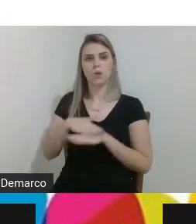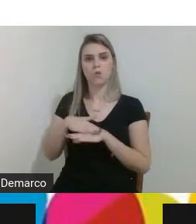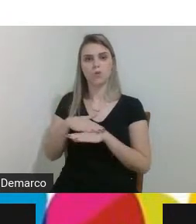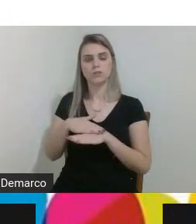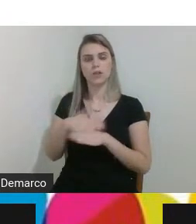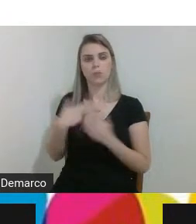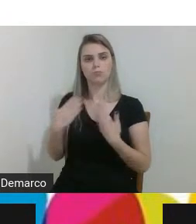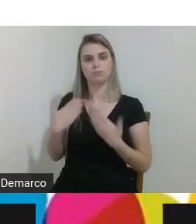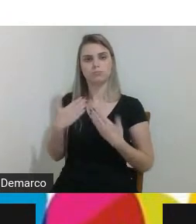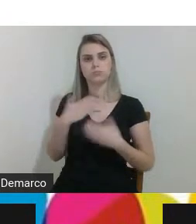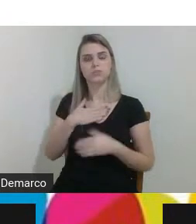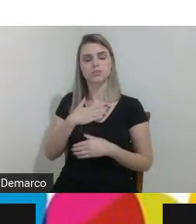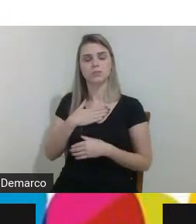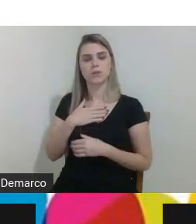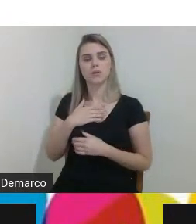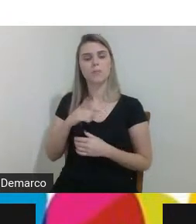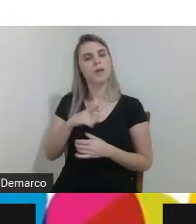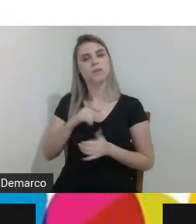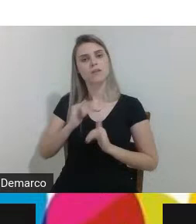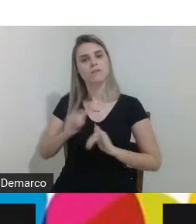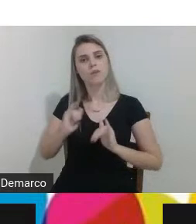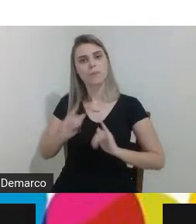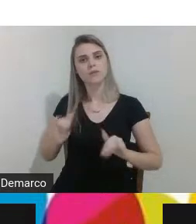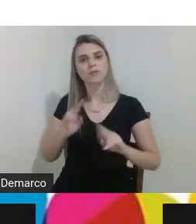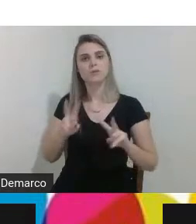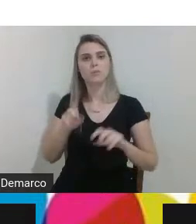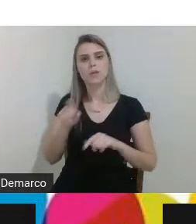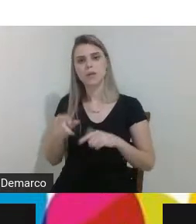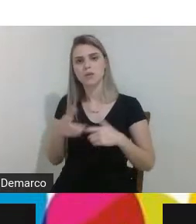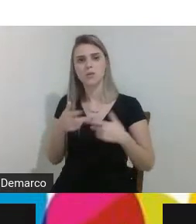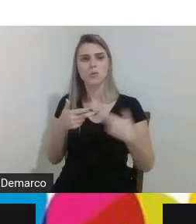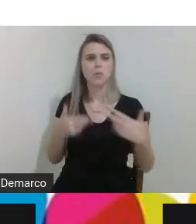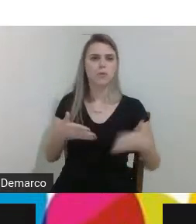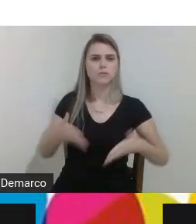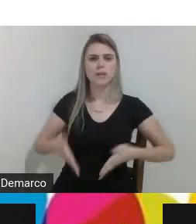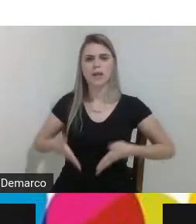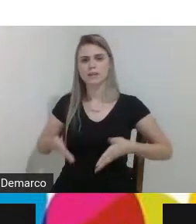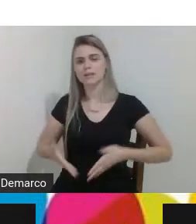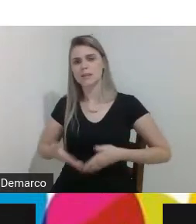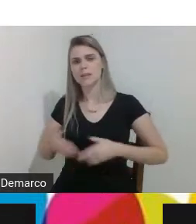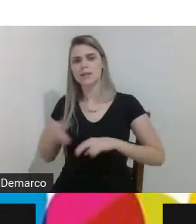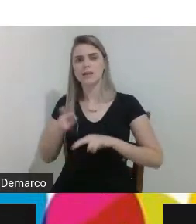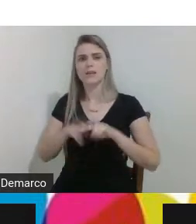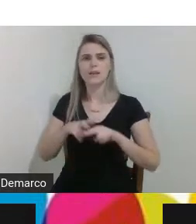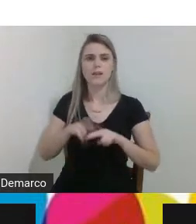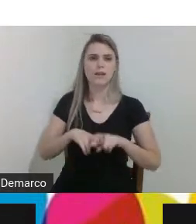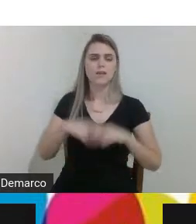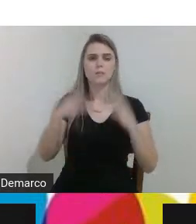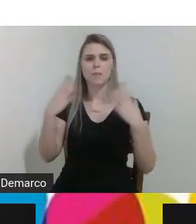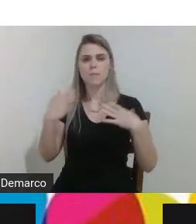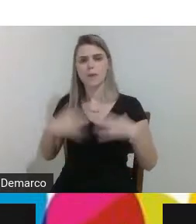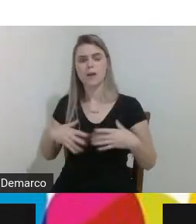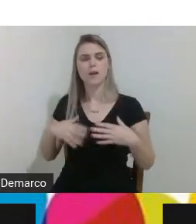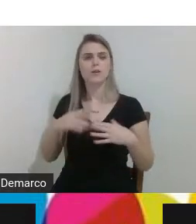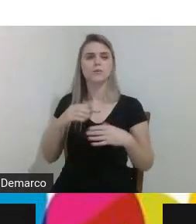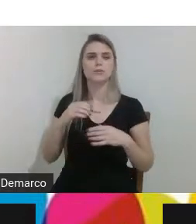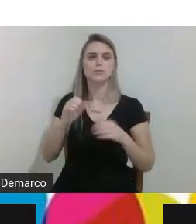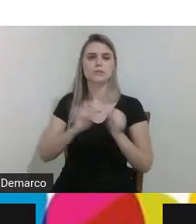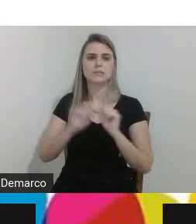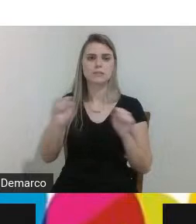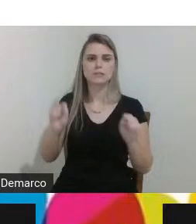pedir informações sobre isso sobre aquilo sobre cadeira de banho sobre um software para